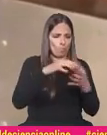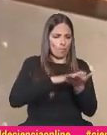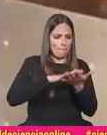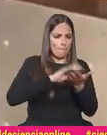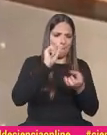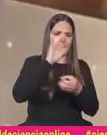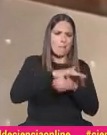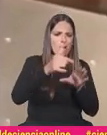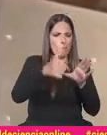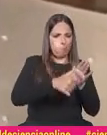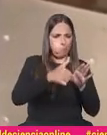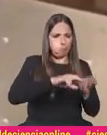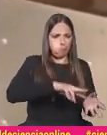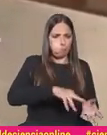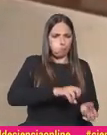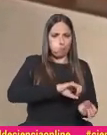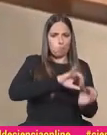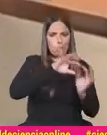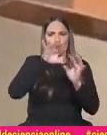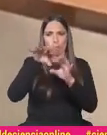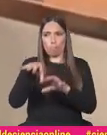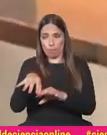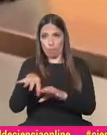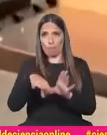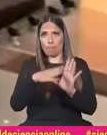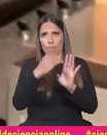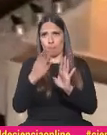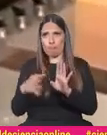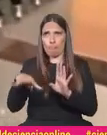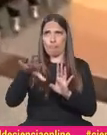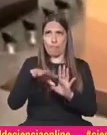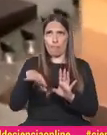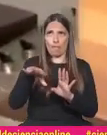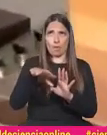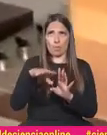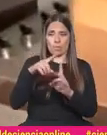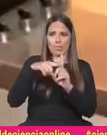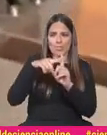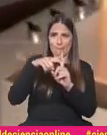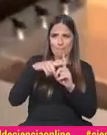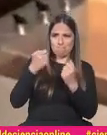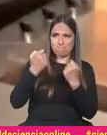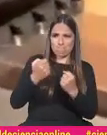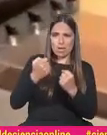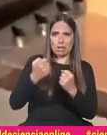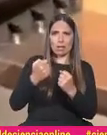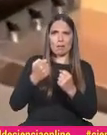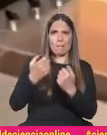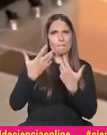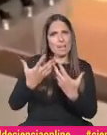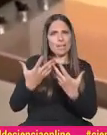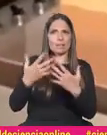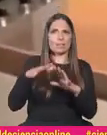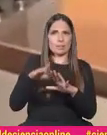oceanos e levá-los para o fundo das cadeias de montanhas, onde as pressões e as temperaturas são muito mais elevadas